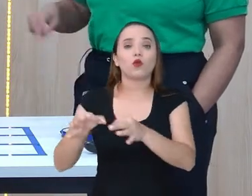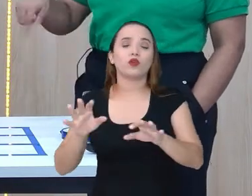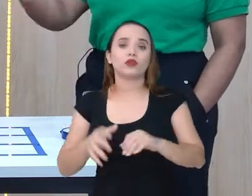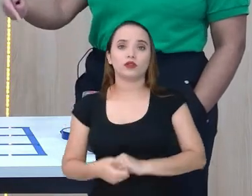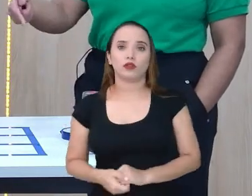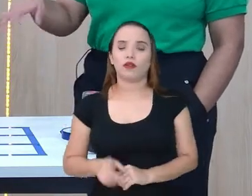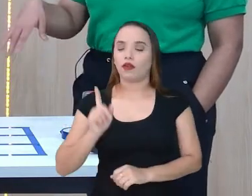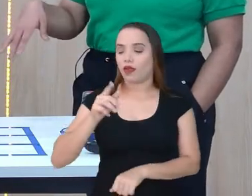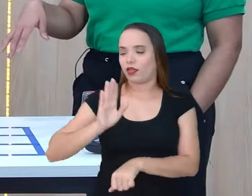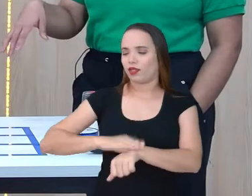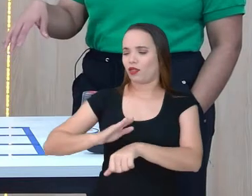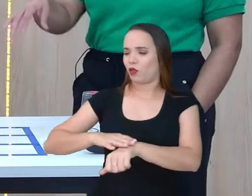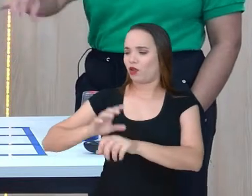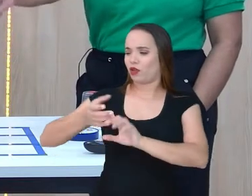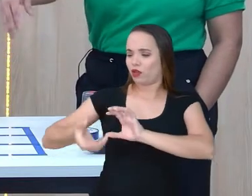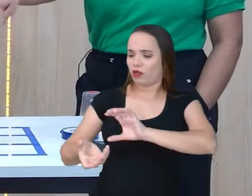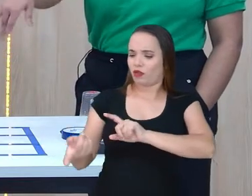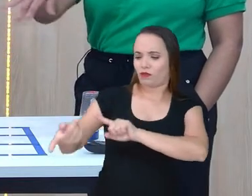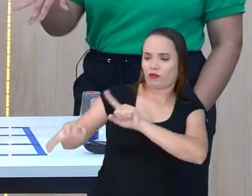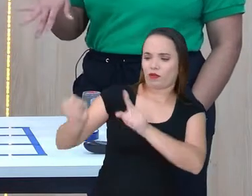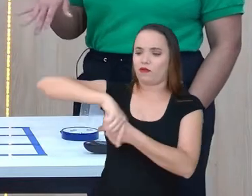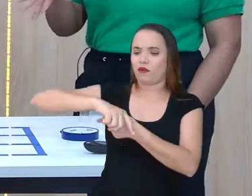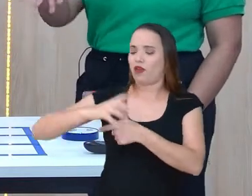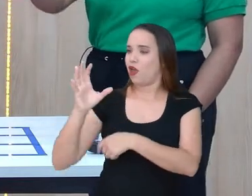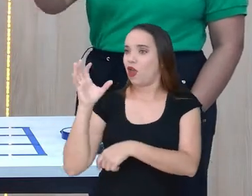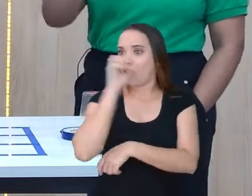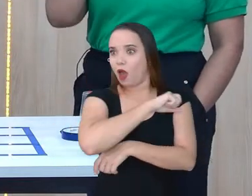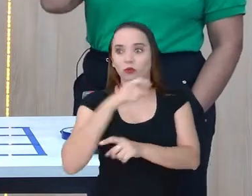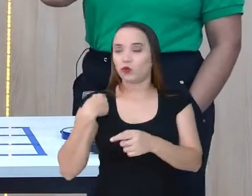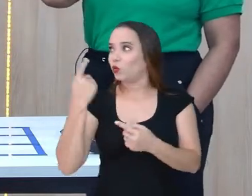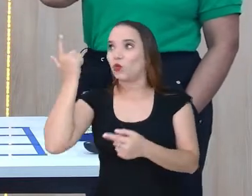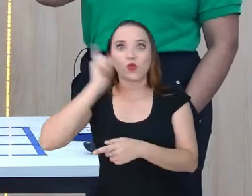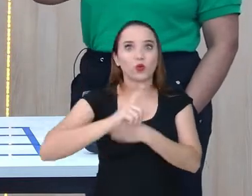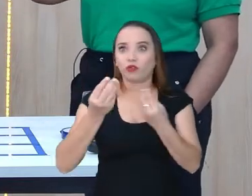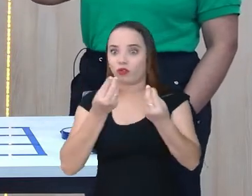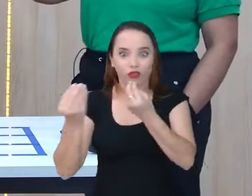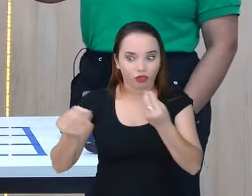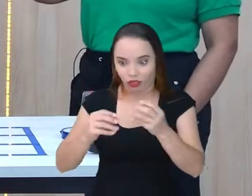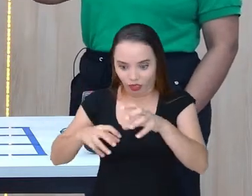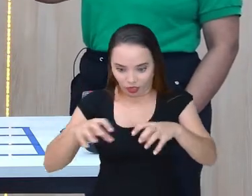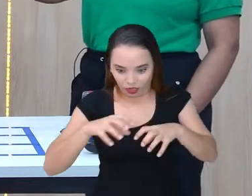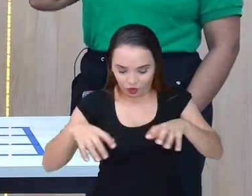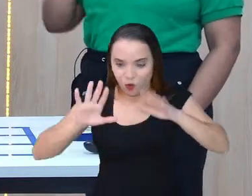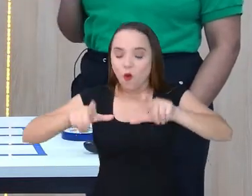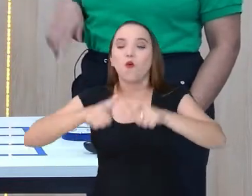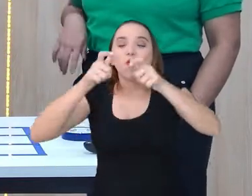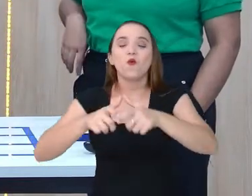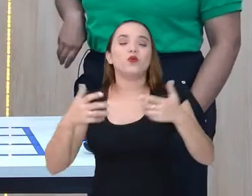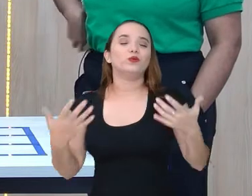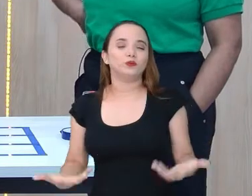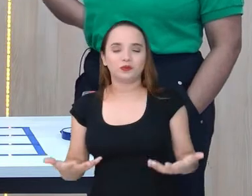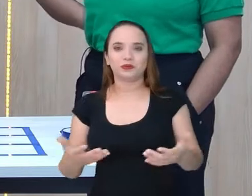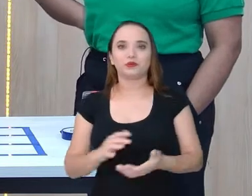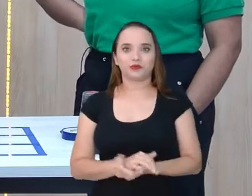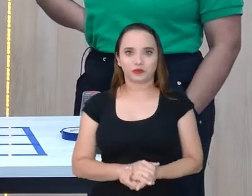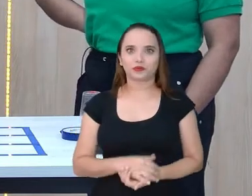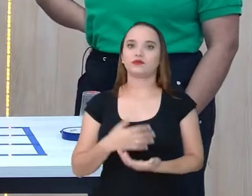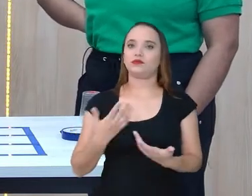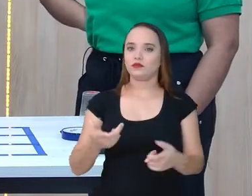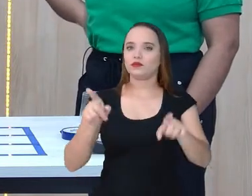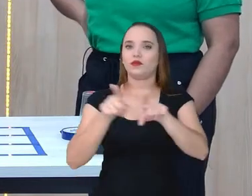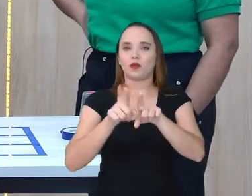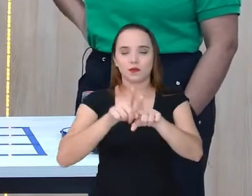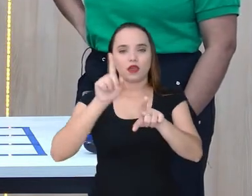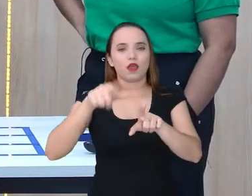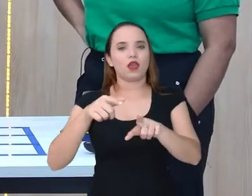na hora que você vira, é tão rápido, que eu não consegui pensar qual quadrado era Qual lugar que você vai. Então, qual é o melhor lugar pra você